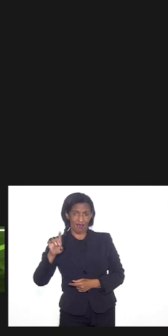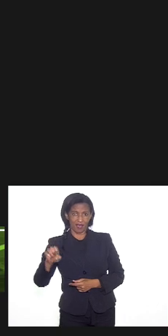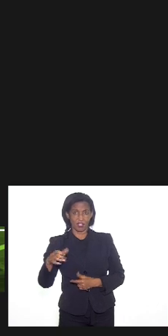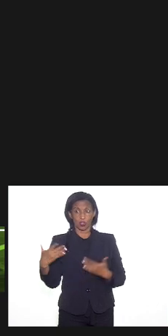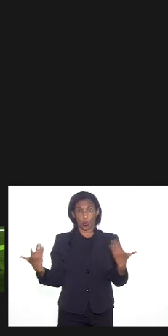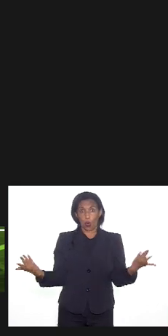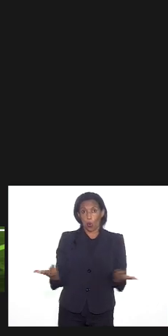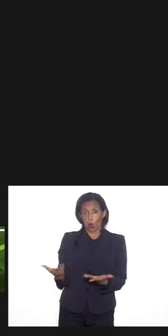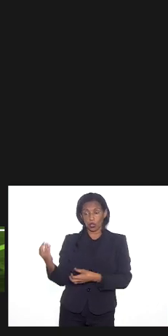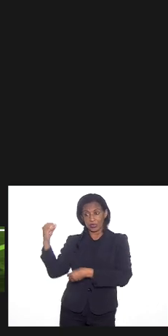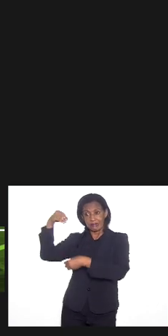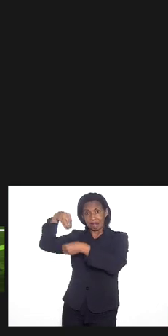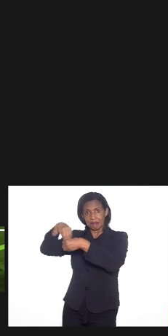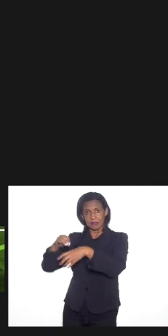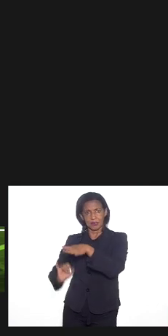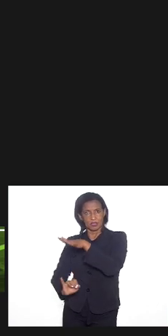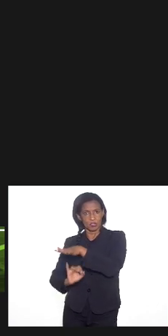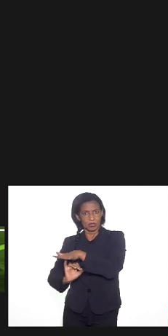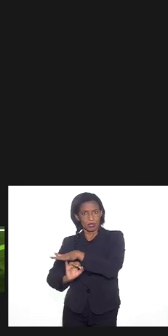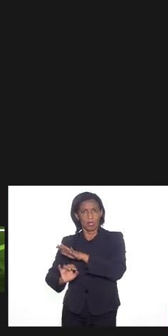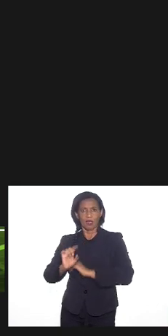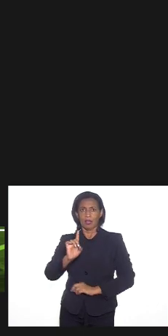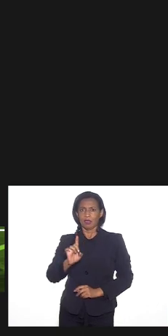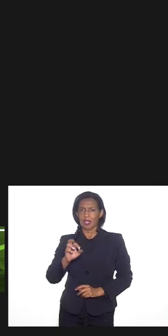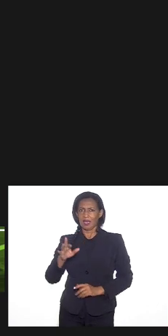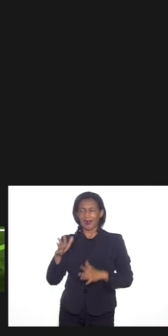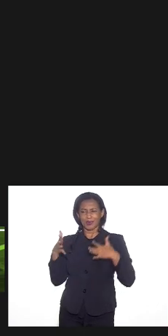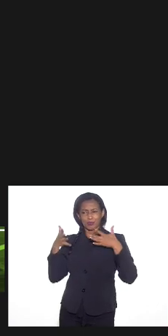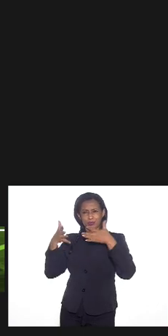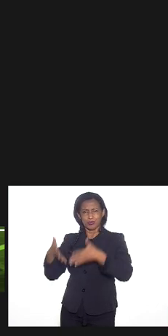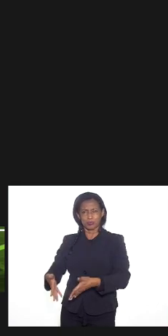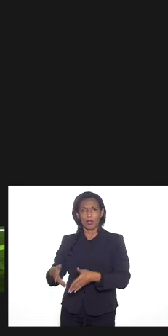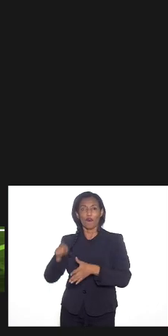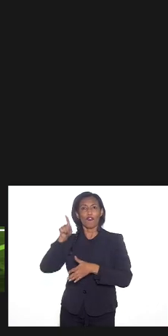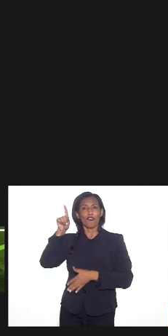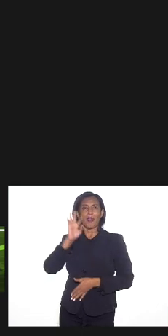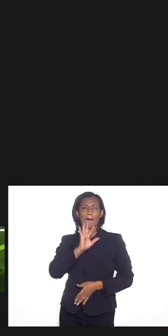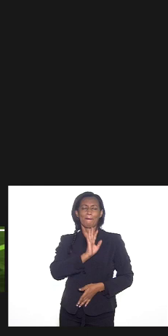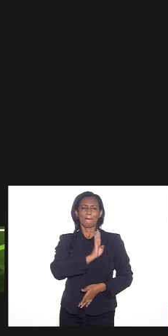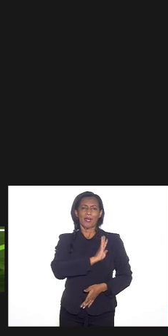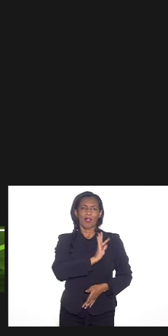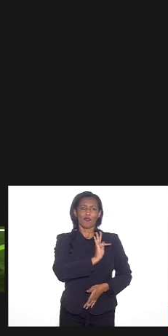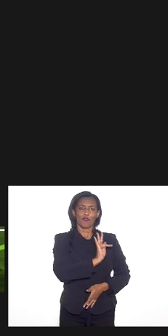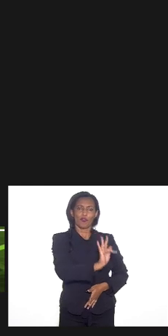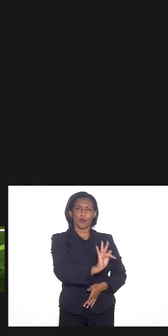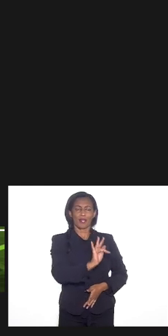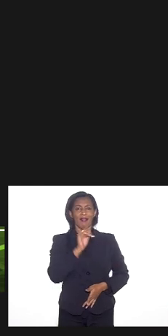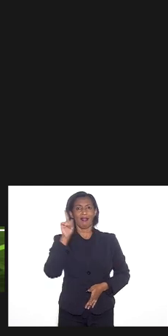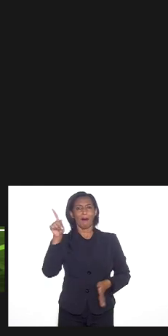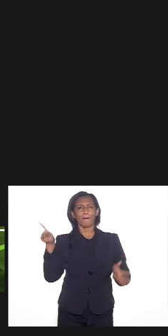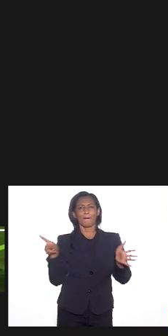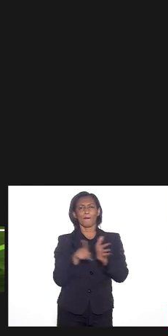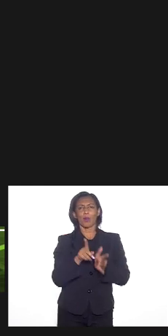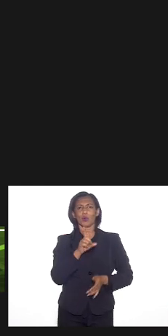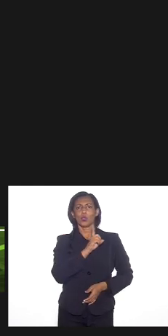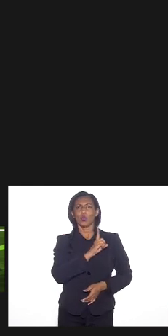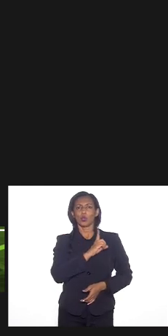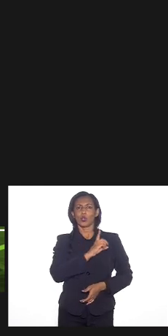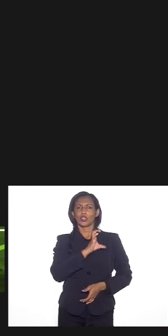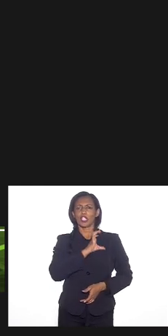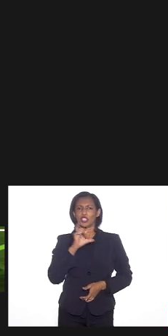na Decrade mesmo grande foco de demanda foi na Baixada Fluminense em especial Duque de Caxias Nova Iguaçu